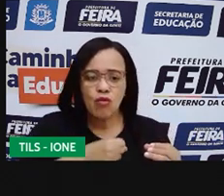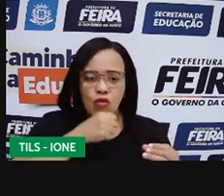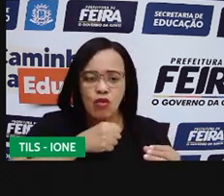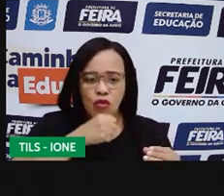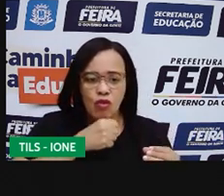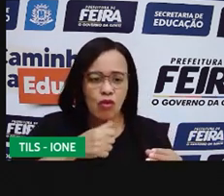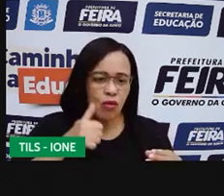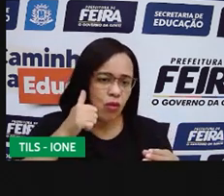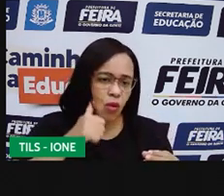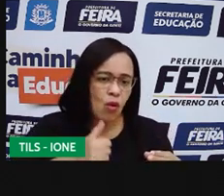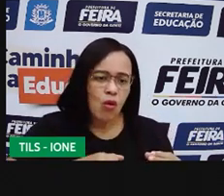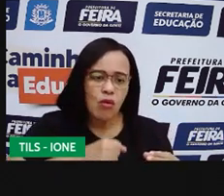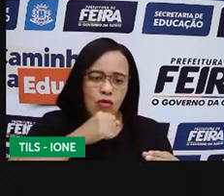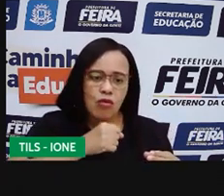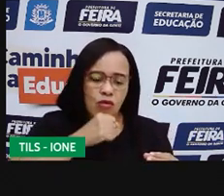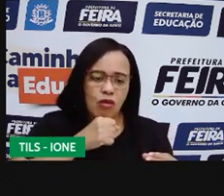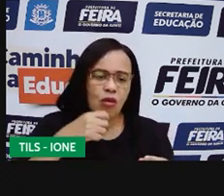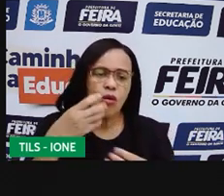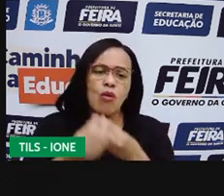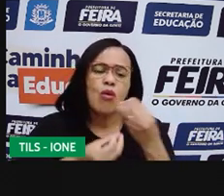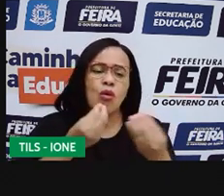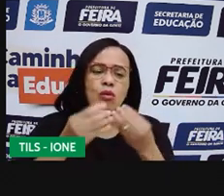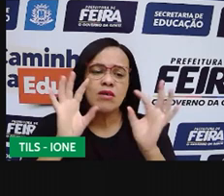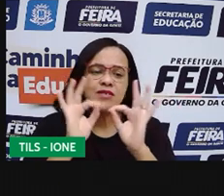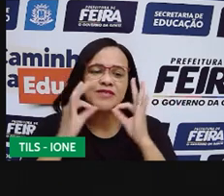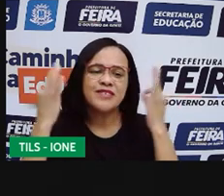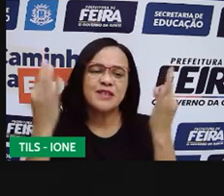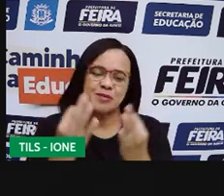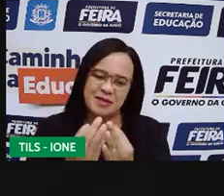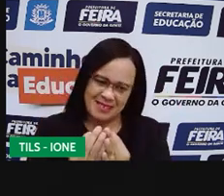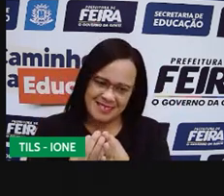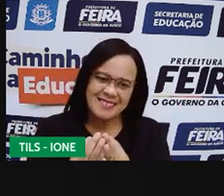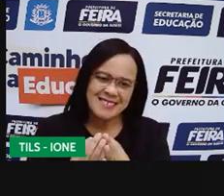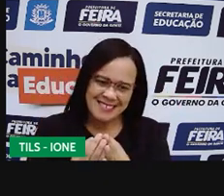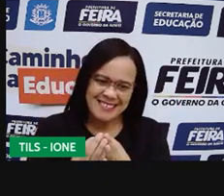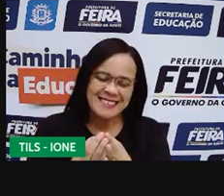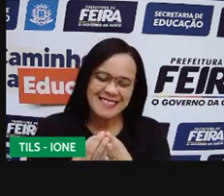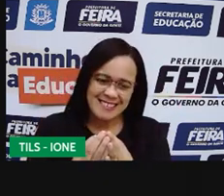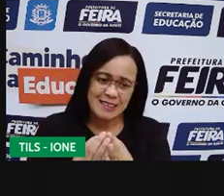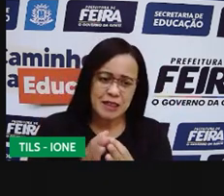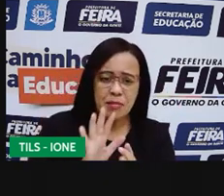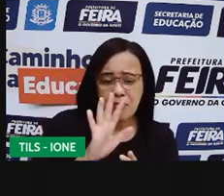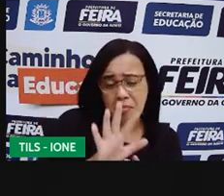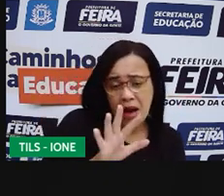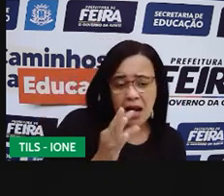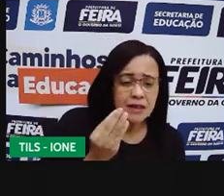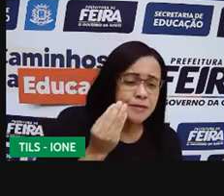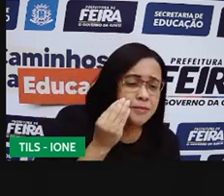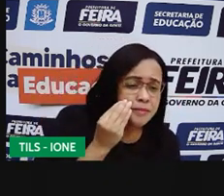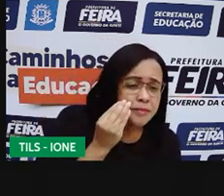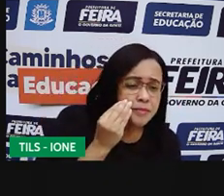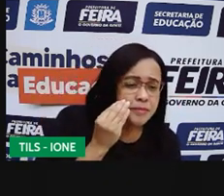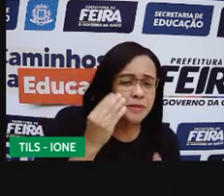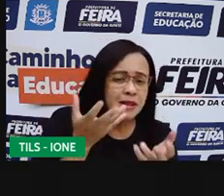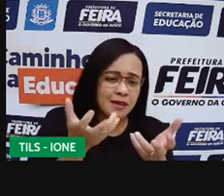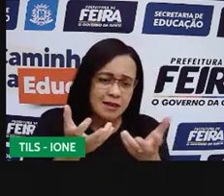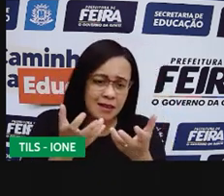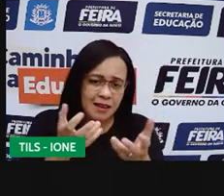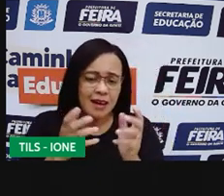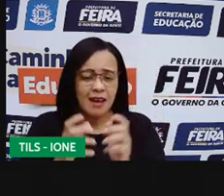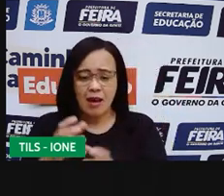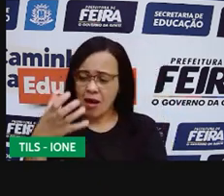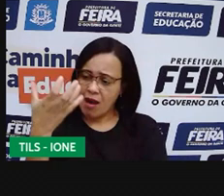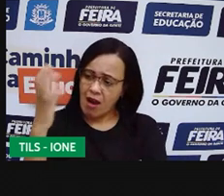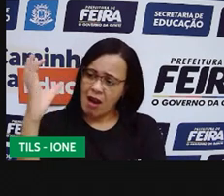Mas, você aí em casa, se tiver vontade de reproduzir, de tentar fazer uma árvore genealógica, você pode ver que